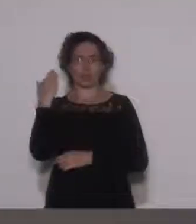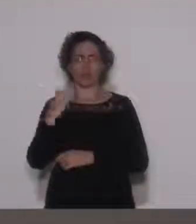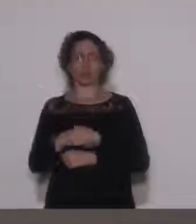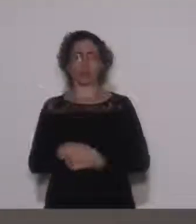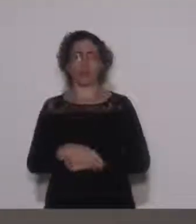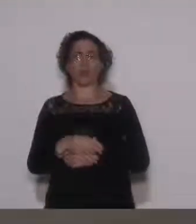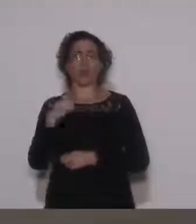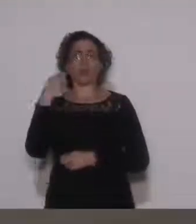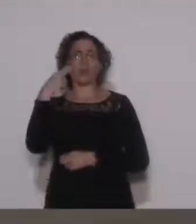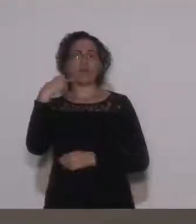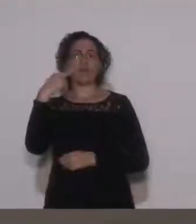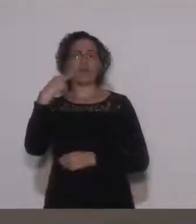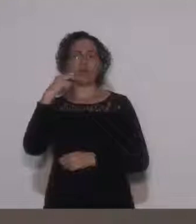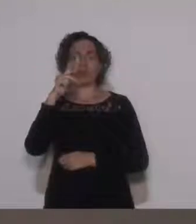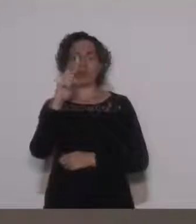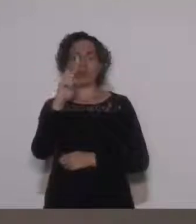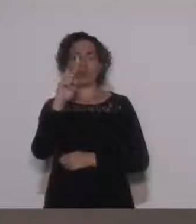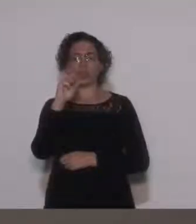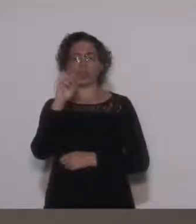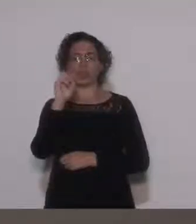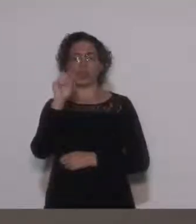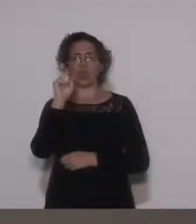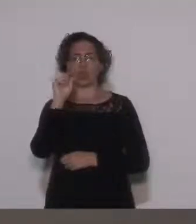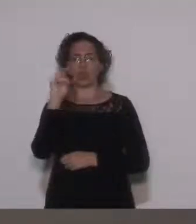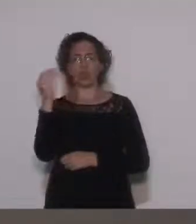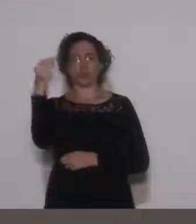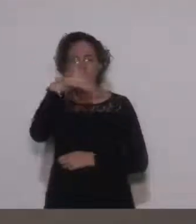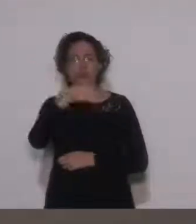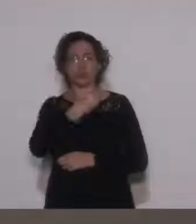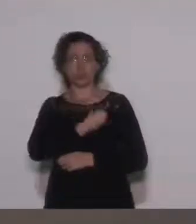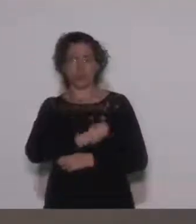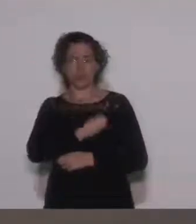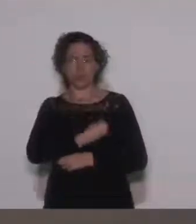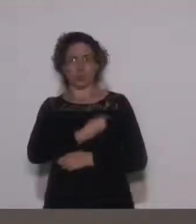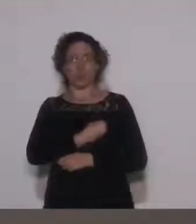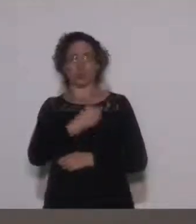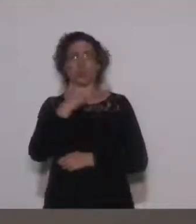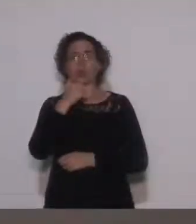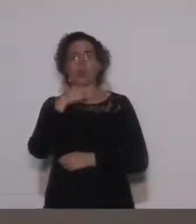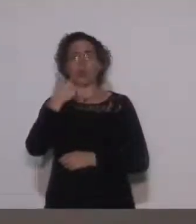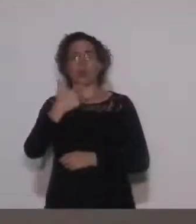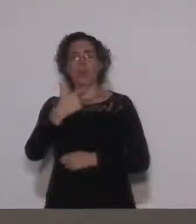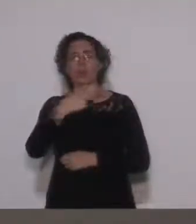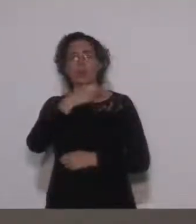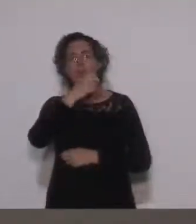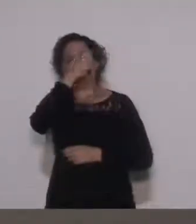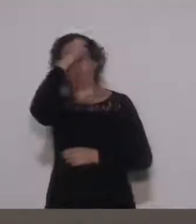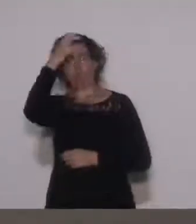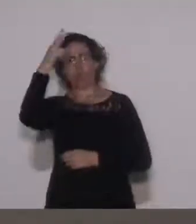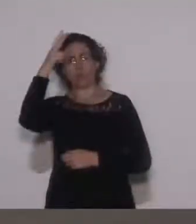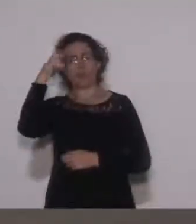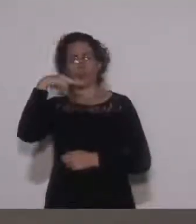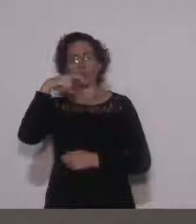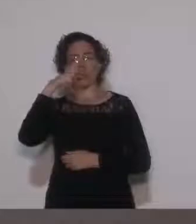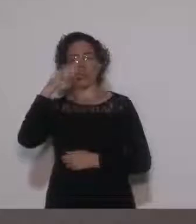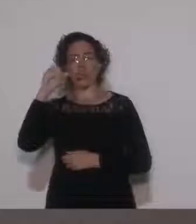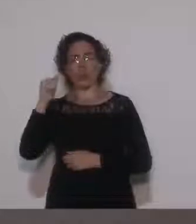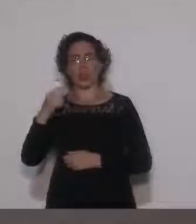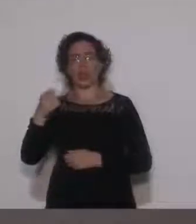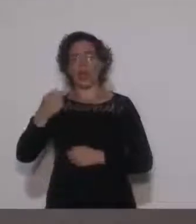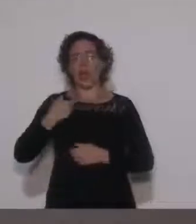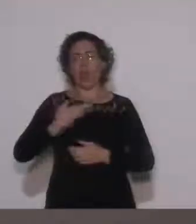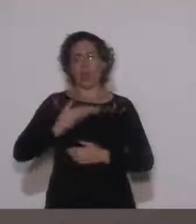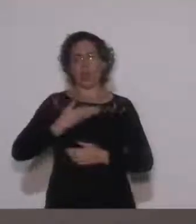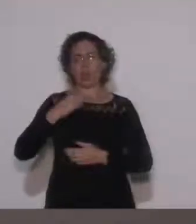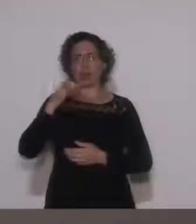O vereador Geraldinho Canguçu também esteve presente, a vice-prefeira Neia, está aqui o meu amigo Tiago de